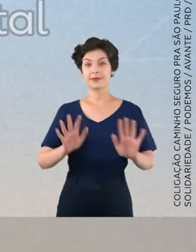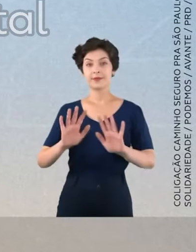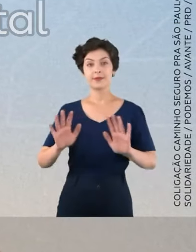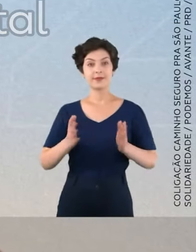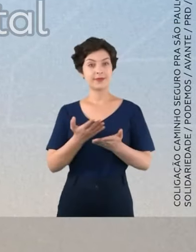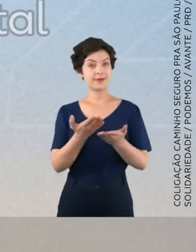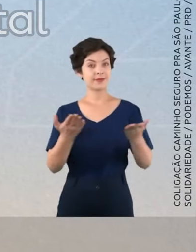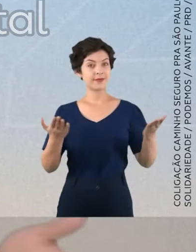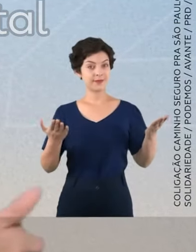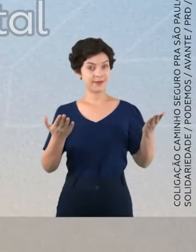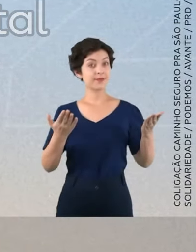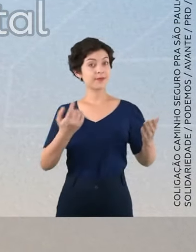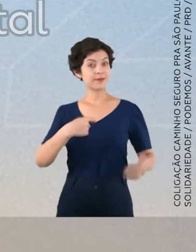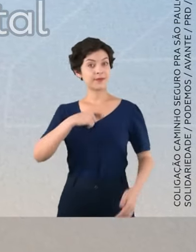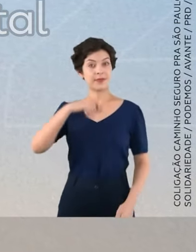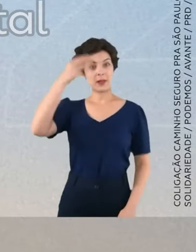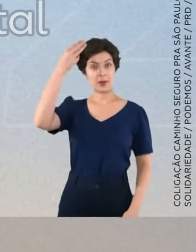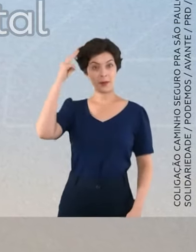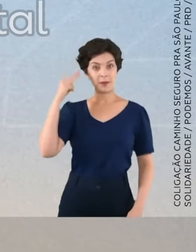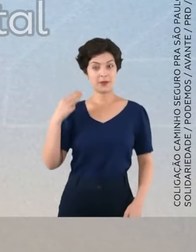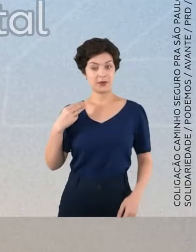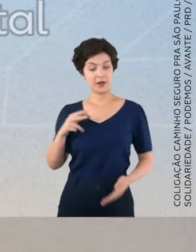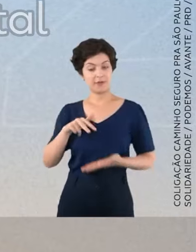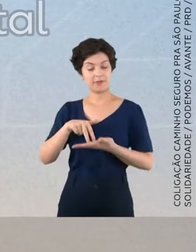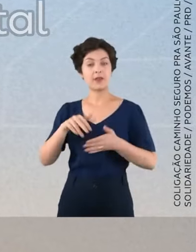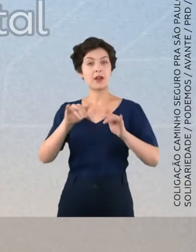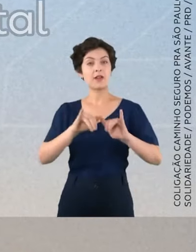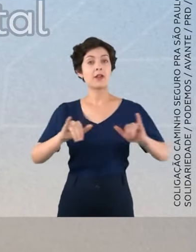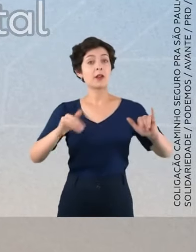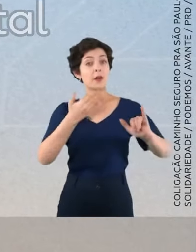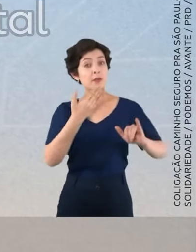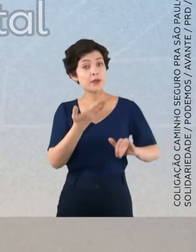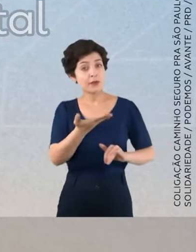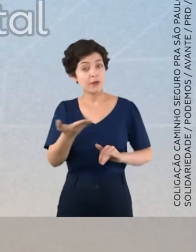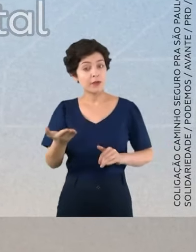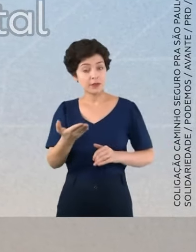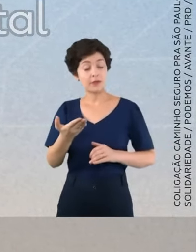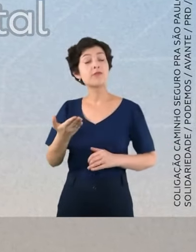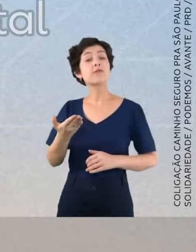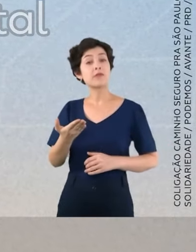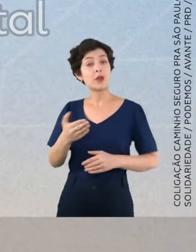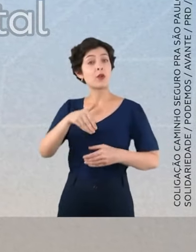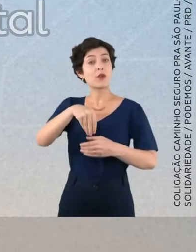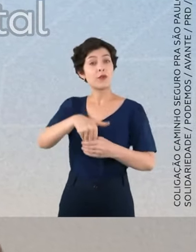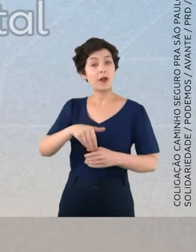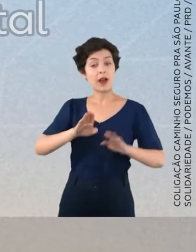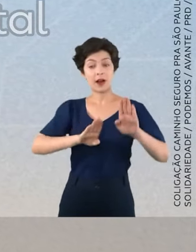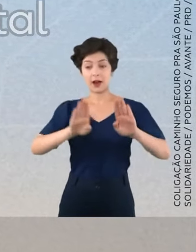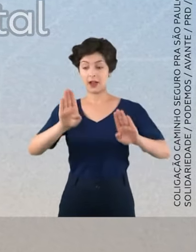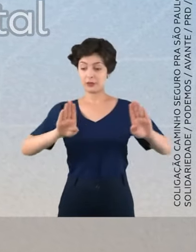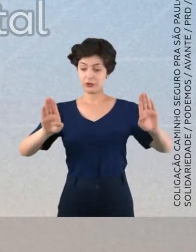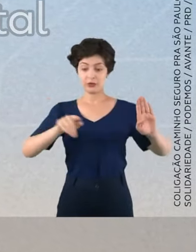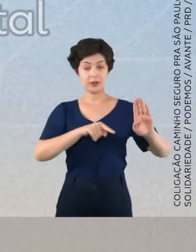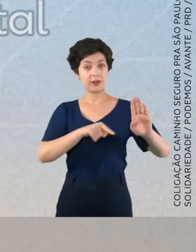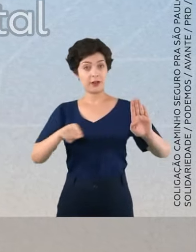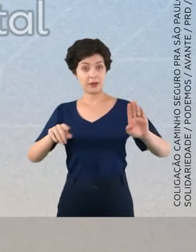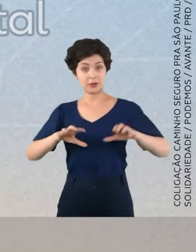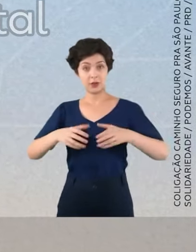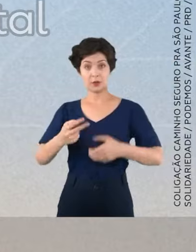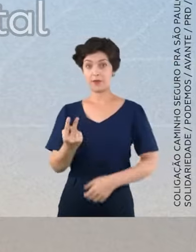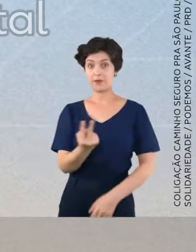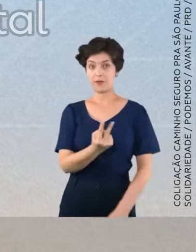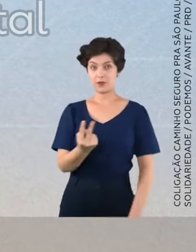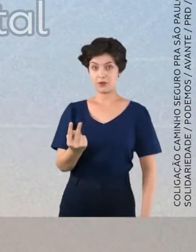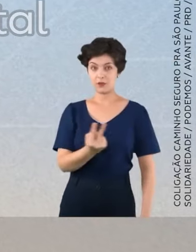Olá a todos, Michele Bolsonaro, passando aqui para pedir o seu voto nos nossos candidatos na nossa